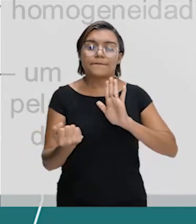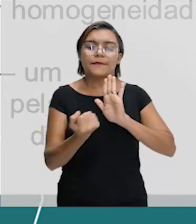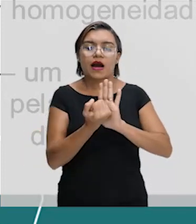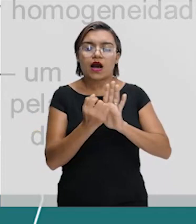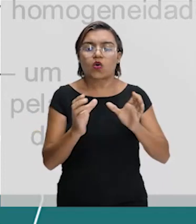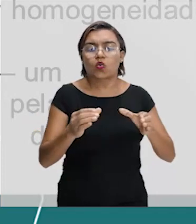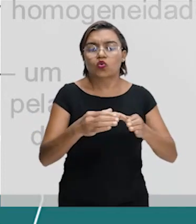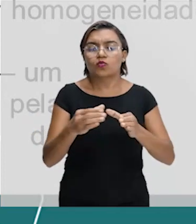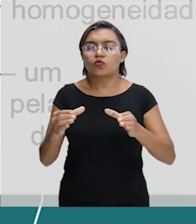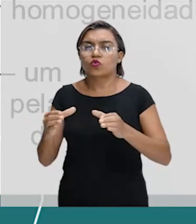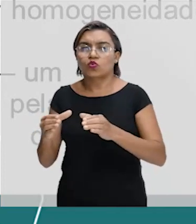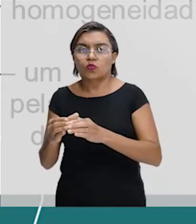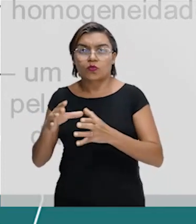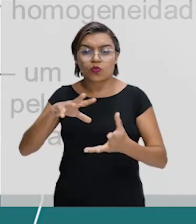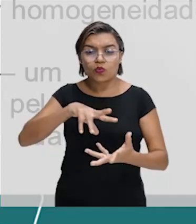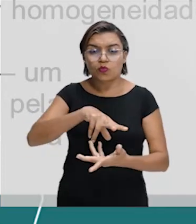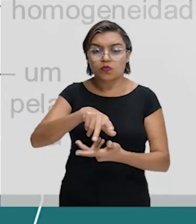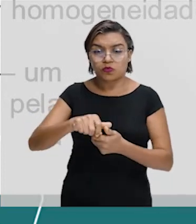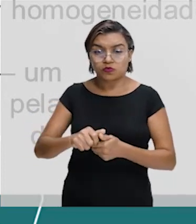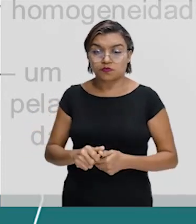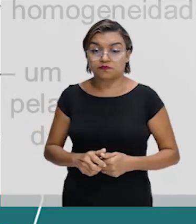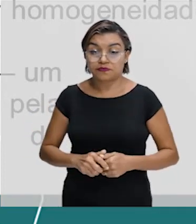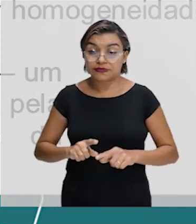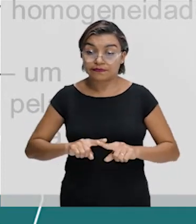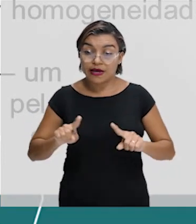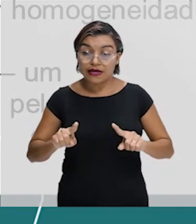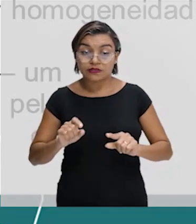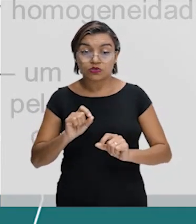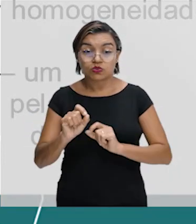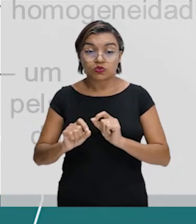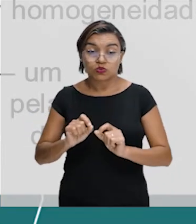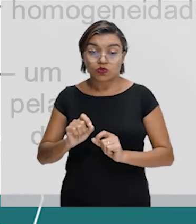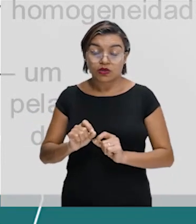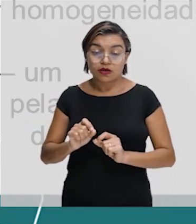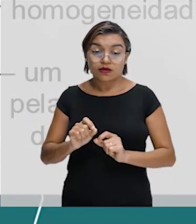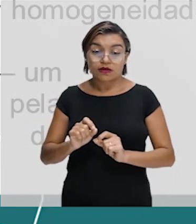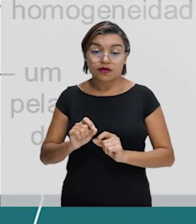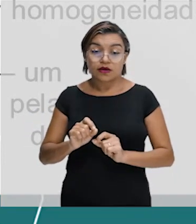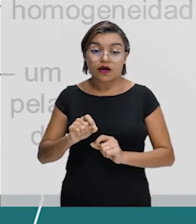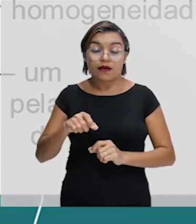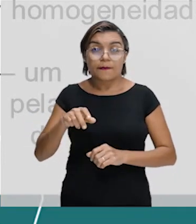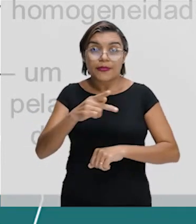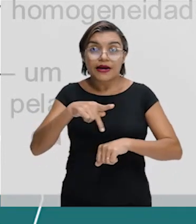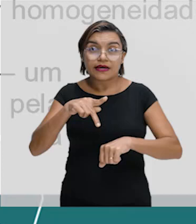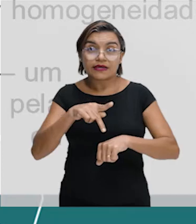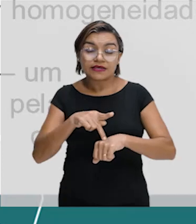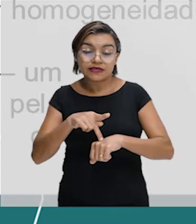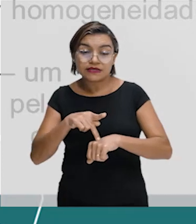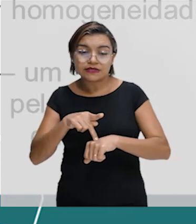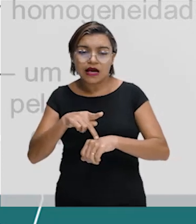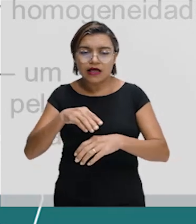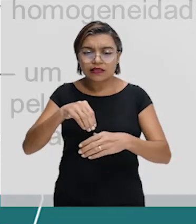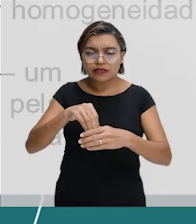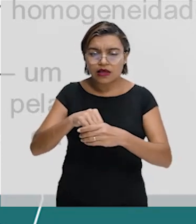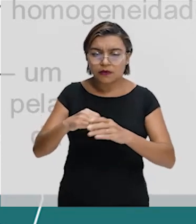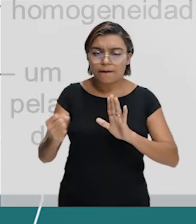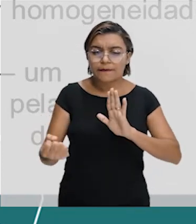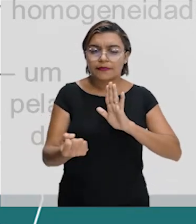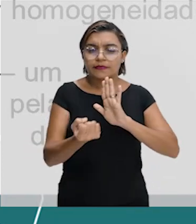o mesmo não se observa no interior do território de cada país, geralmente marcado por